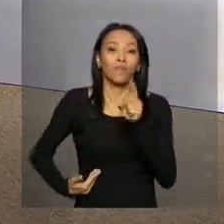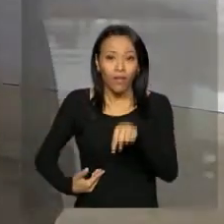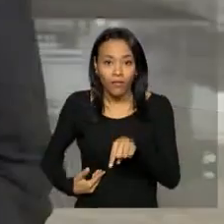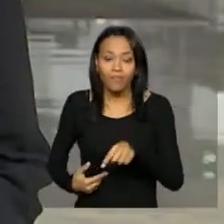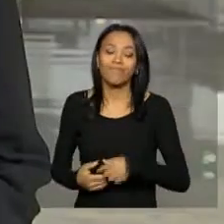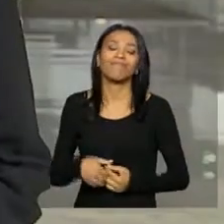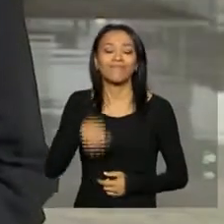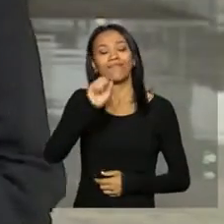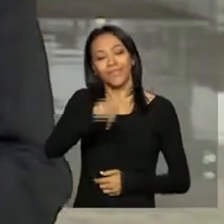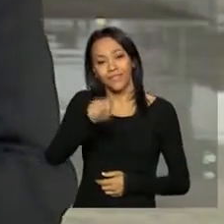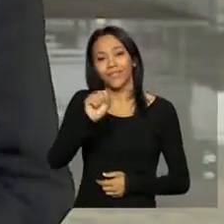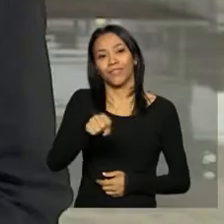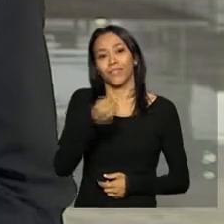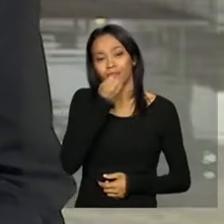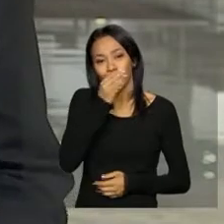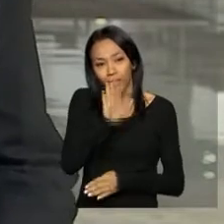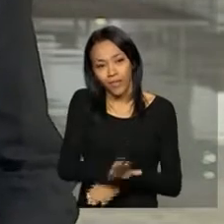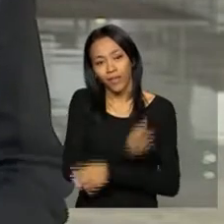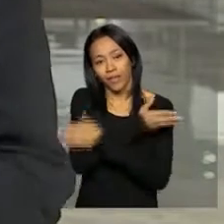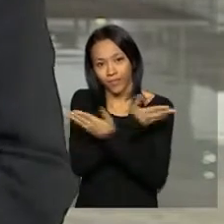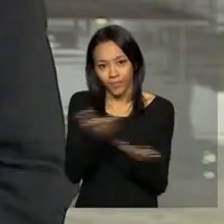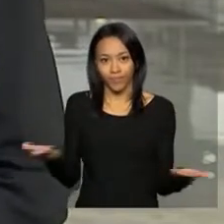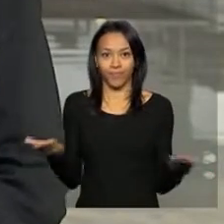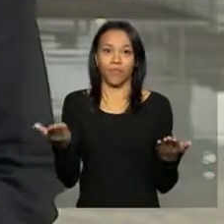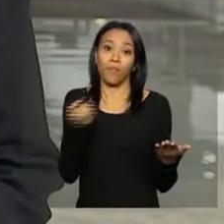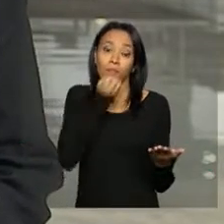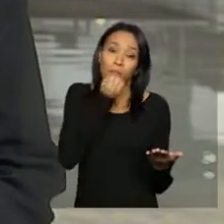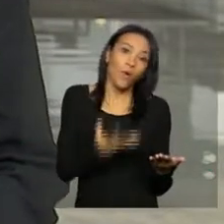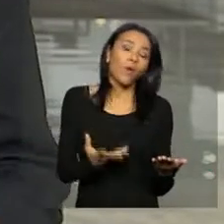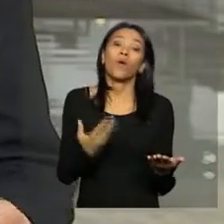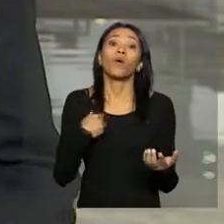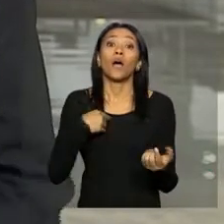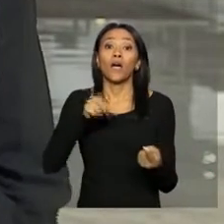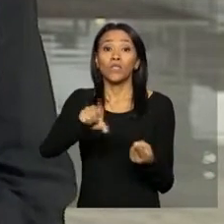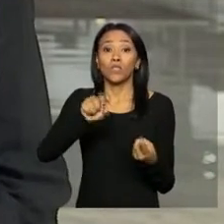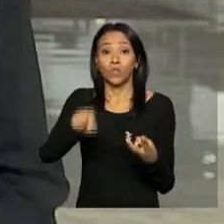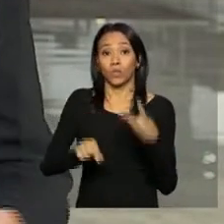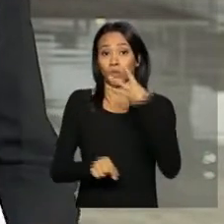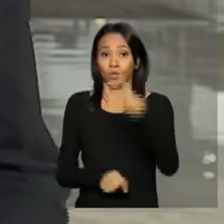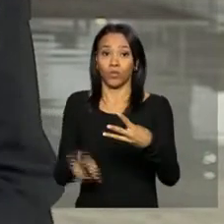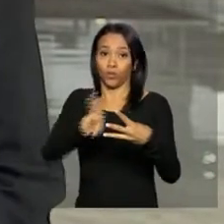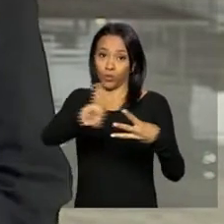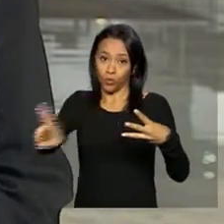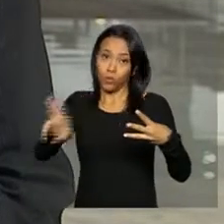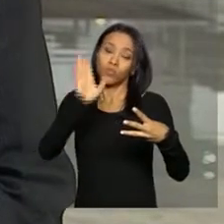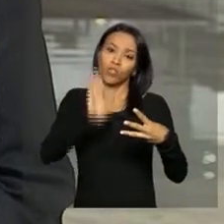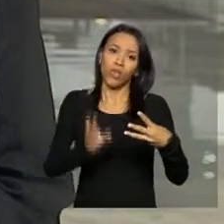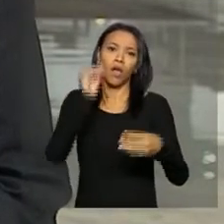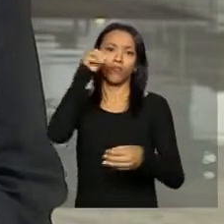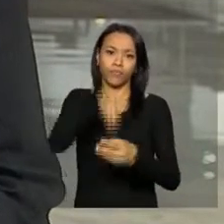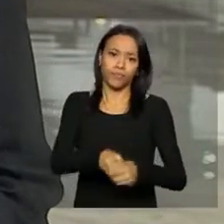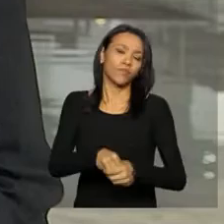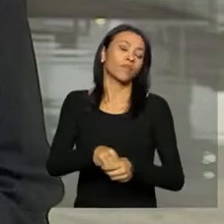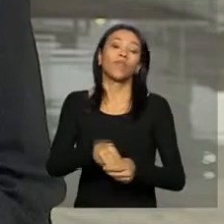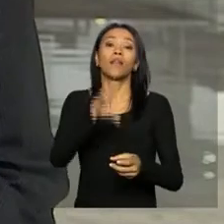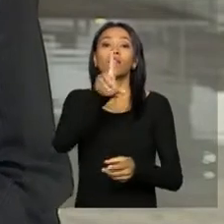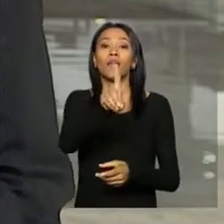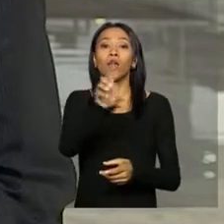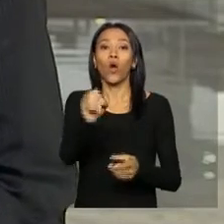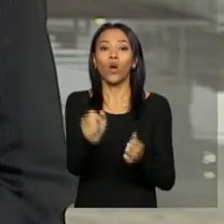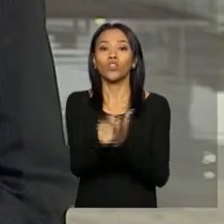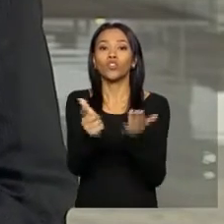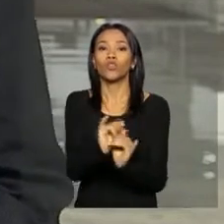É isso mesmo, Jaime, boa tarde para você. Bom, as nomeações dos novos ministros já haviam sido publicadas no Diário Oficial da União